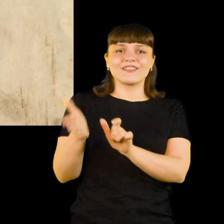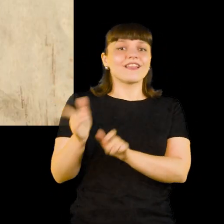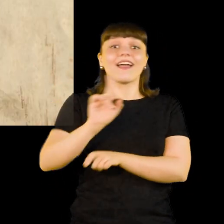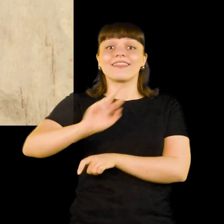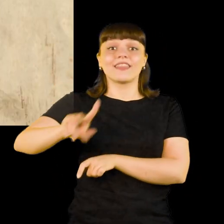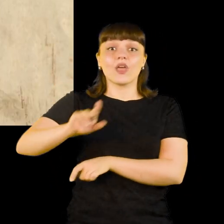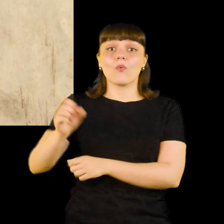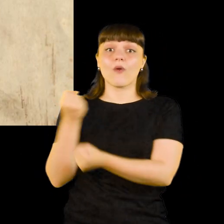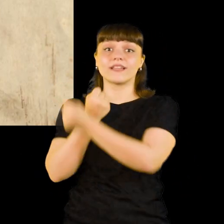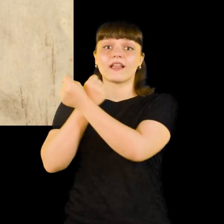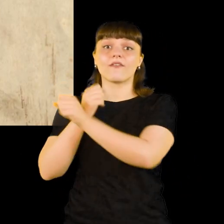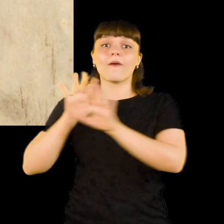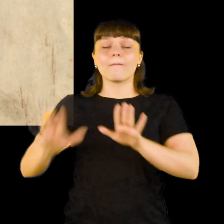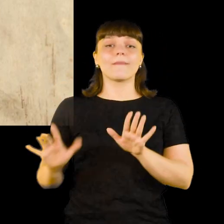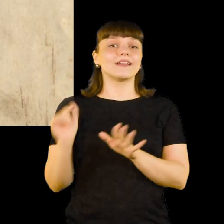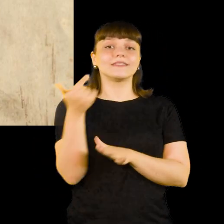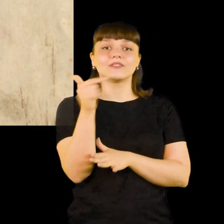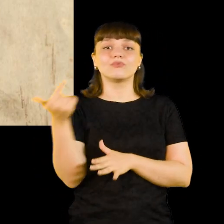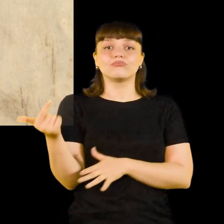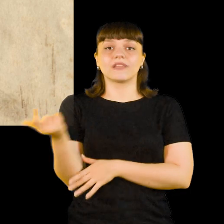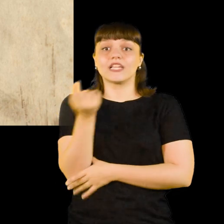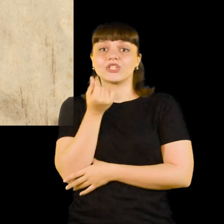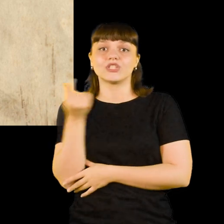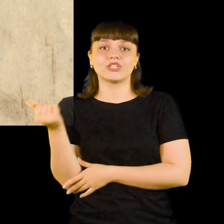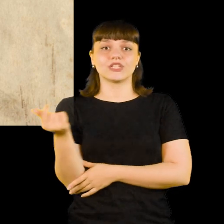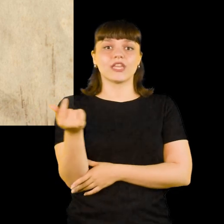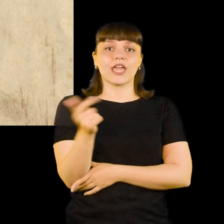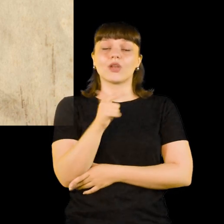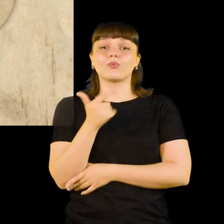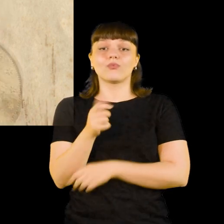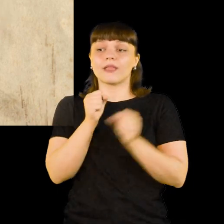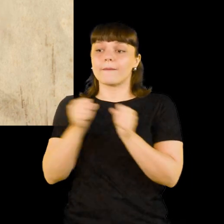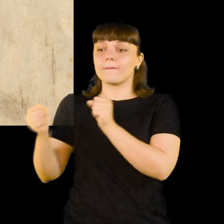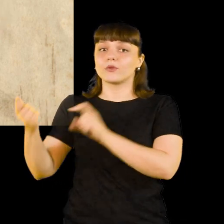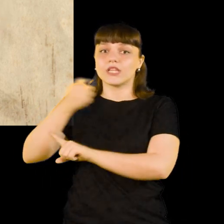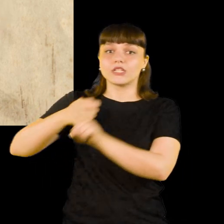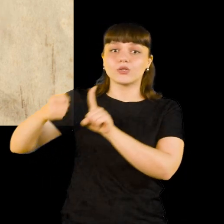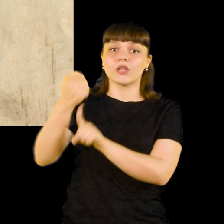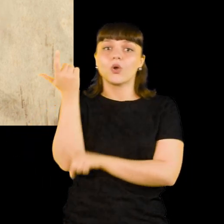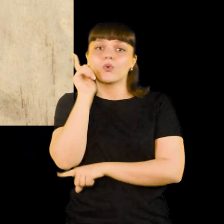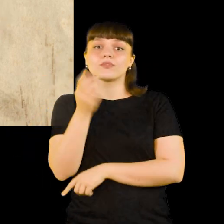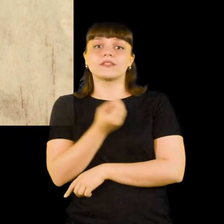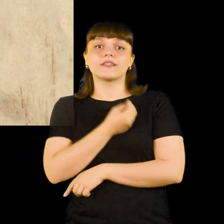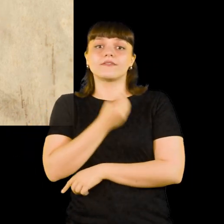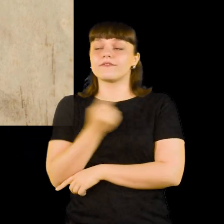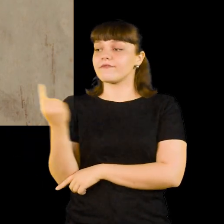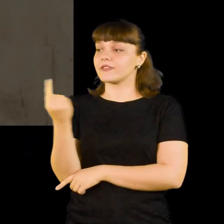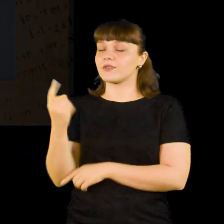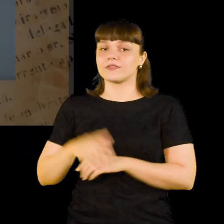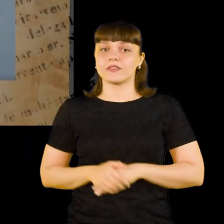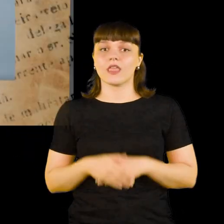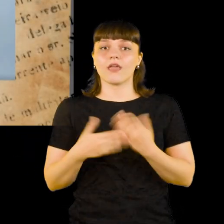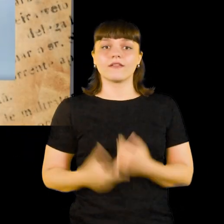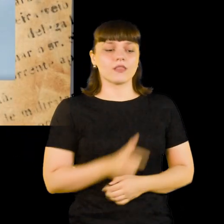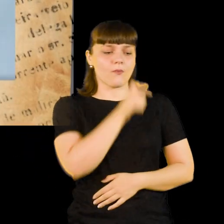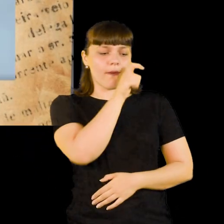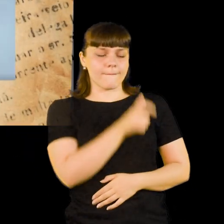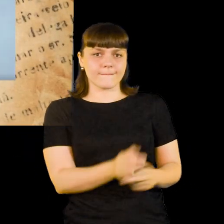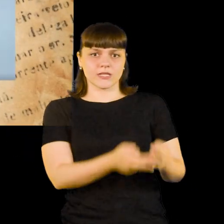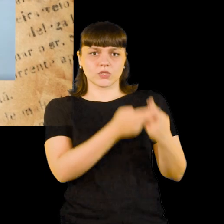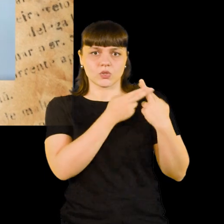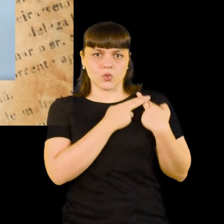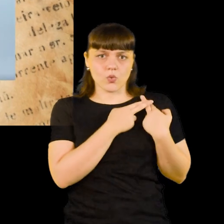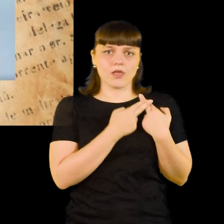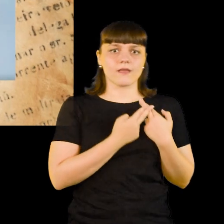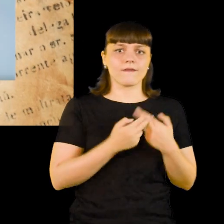que já não eram escravas, mas não tinham poder financeiro ou social para viver de forma autônoma. O oficial,